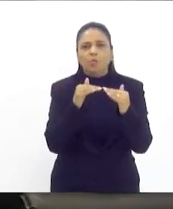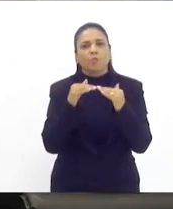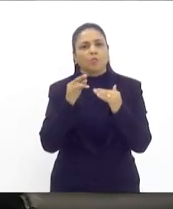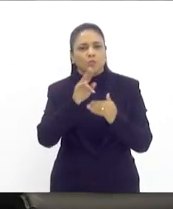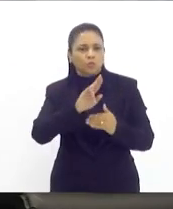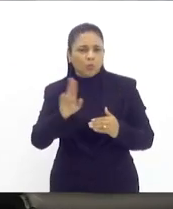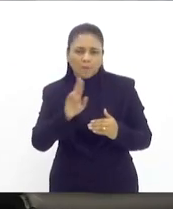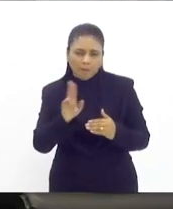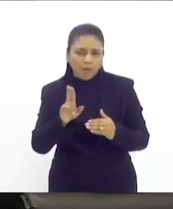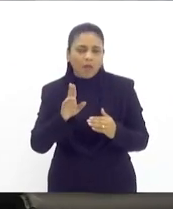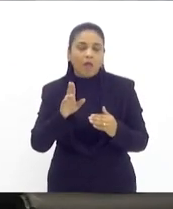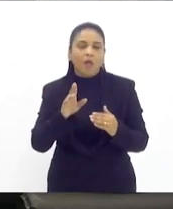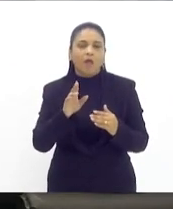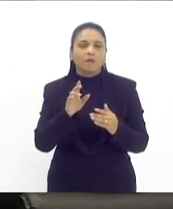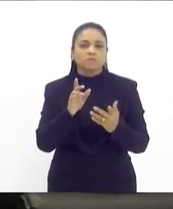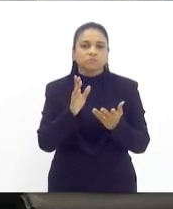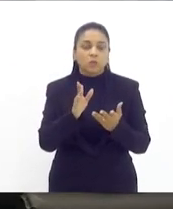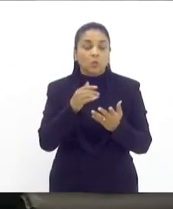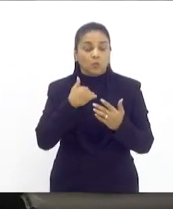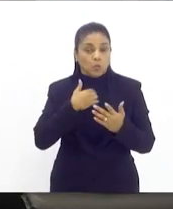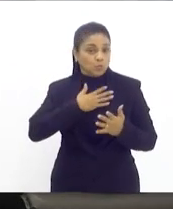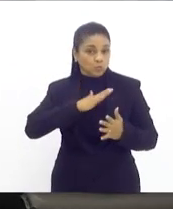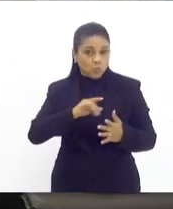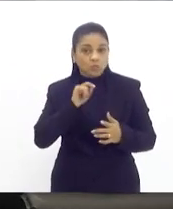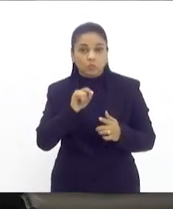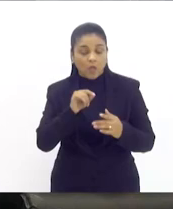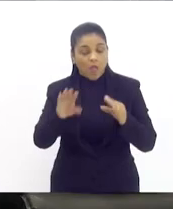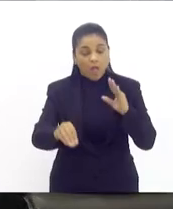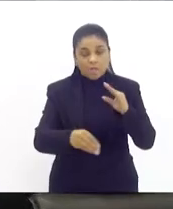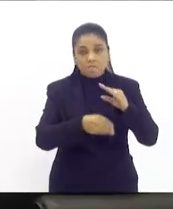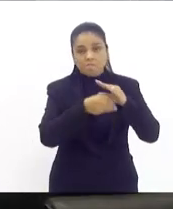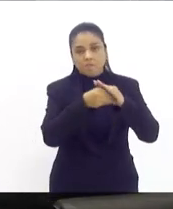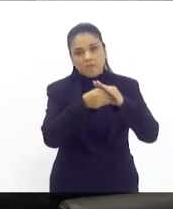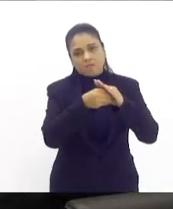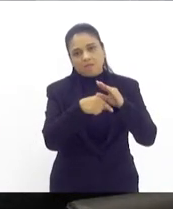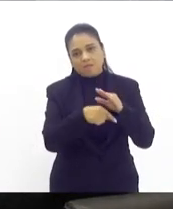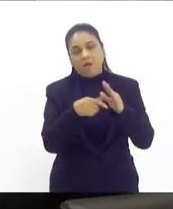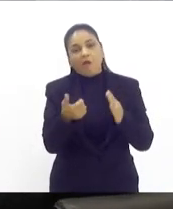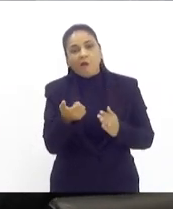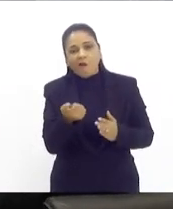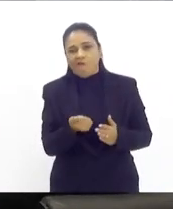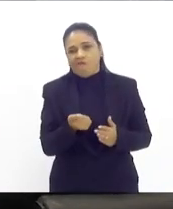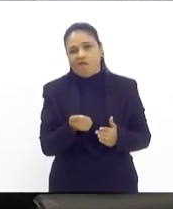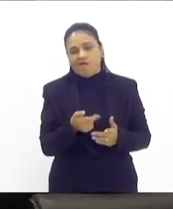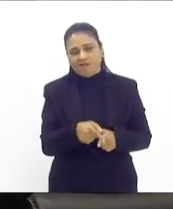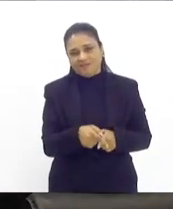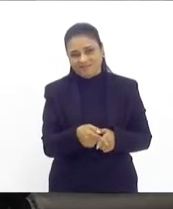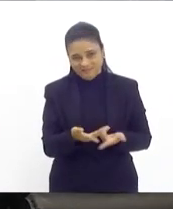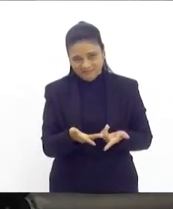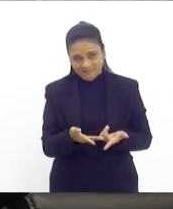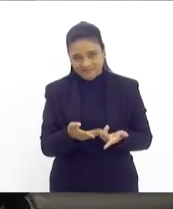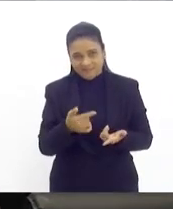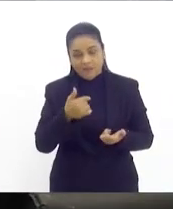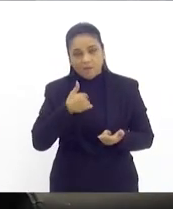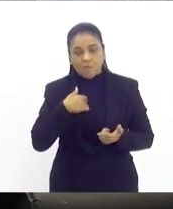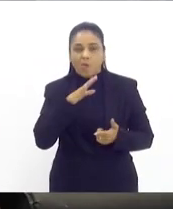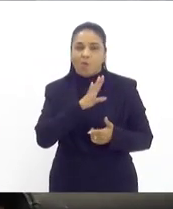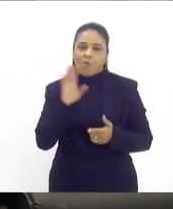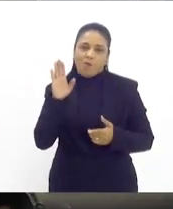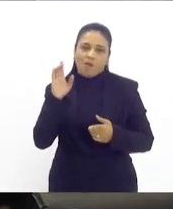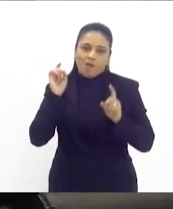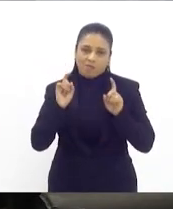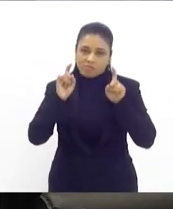outro ali. Tudo é válido. O que eu repudio é essa emenda, que eu considero uma emenda hostil, covarde, não só ao meu mandato,